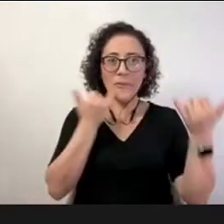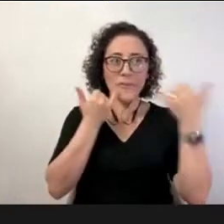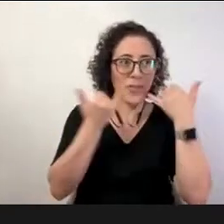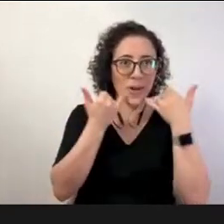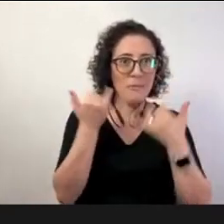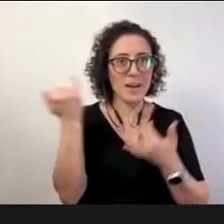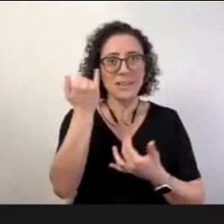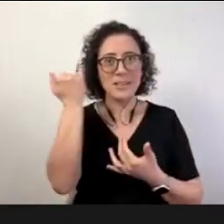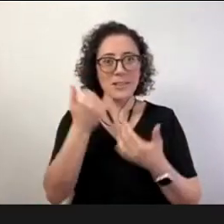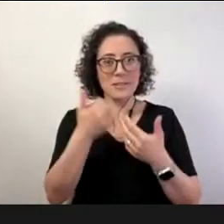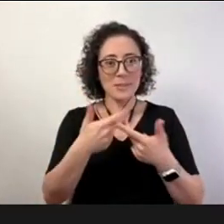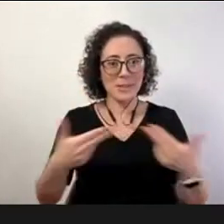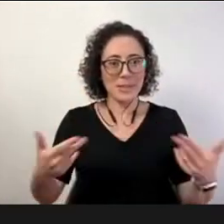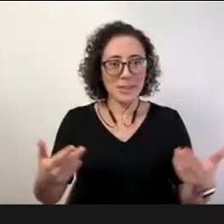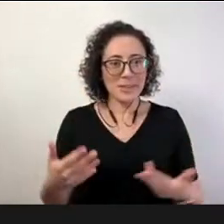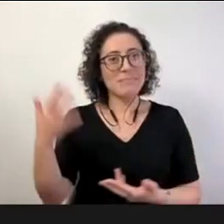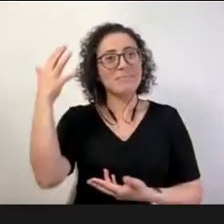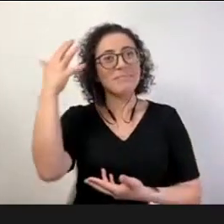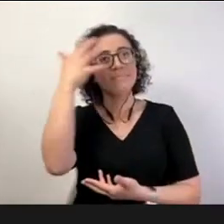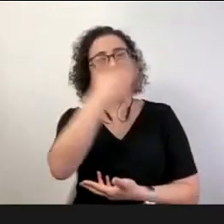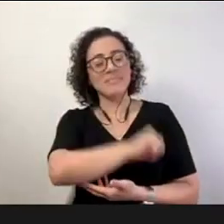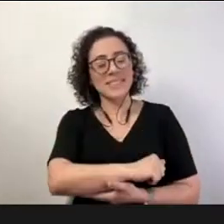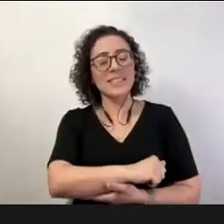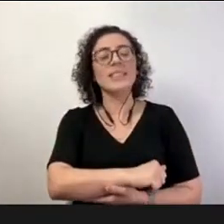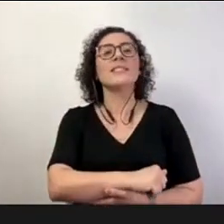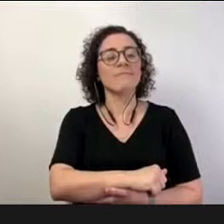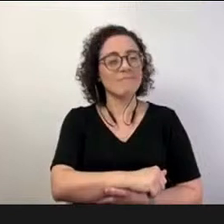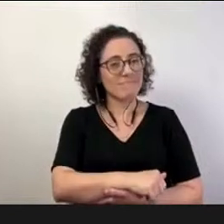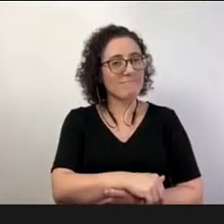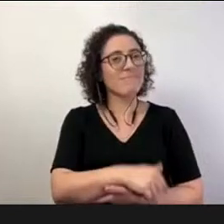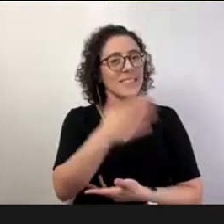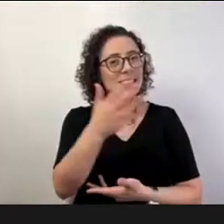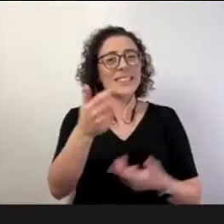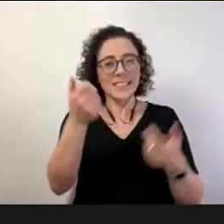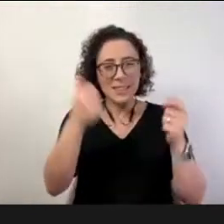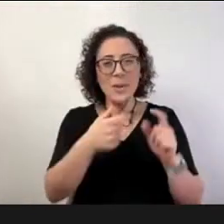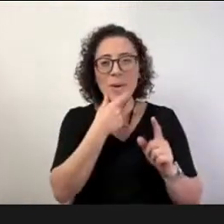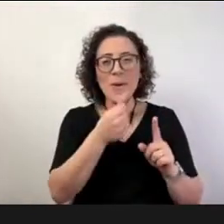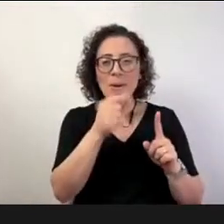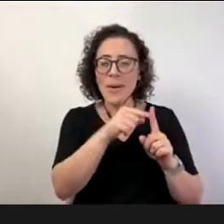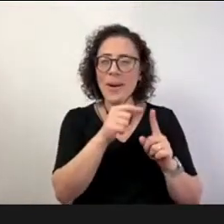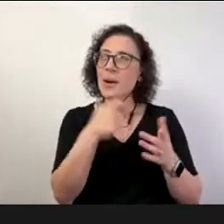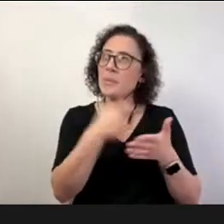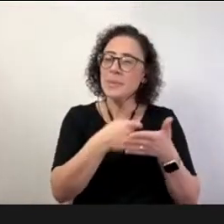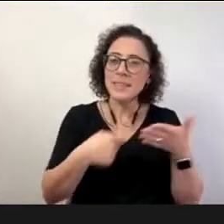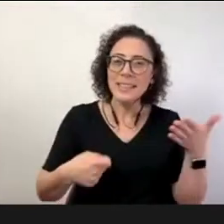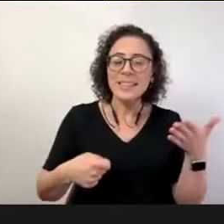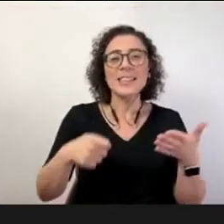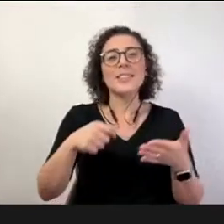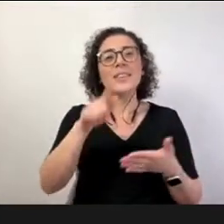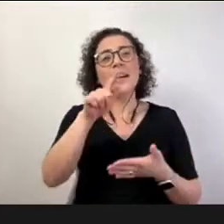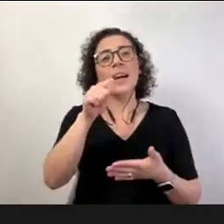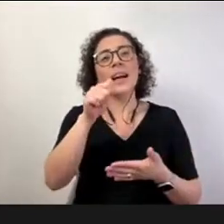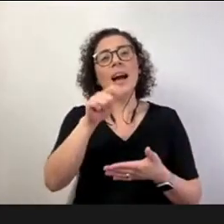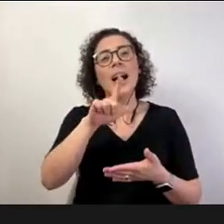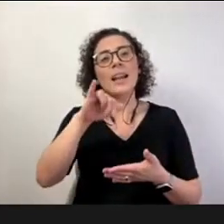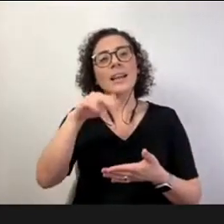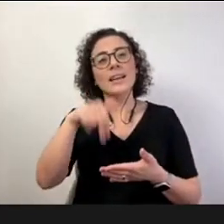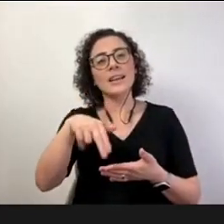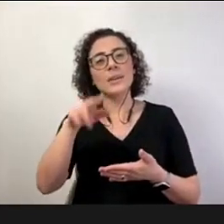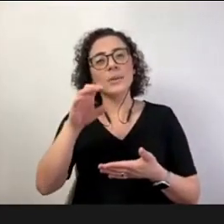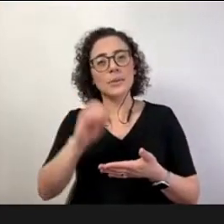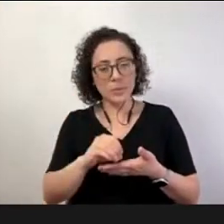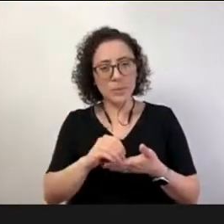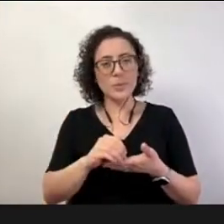muito lindo está colocando a questão do próprio Galeano que é sonho para a gente a questão de muitas vezes a gente dá